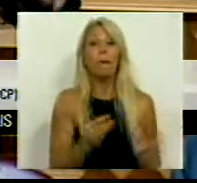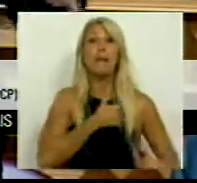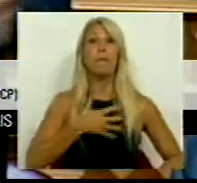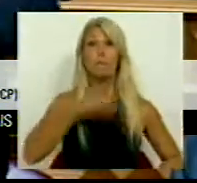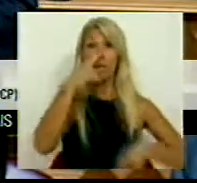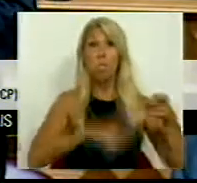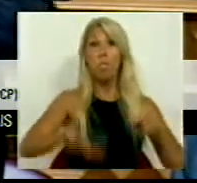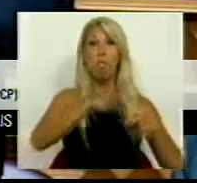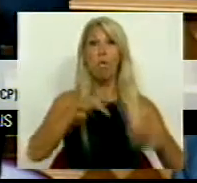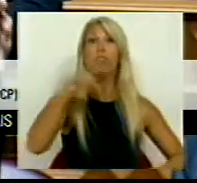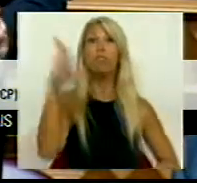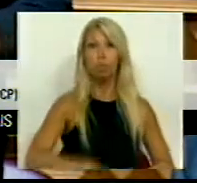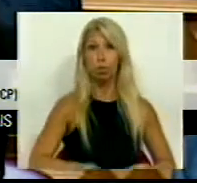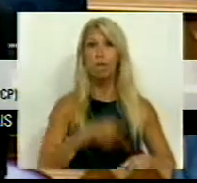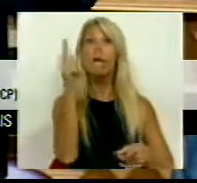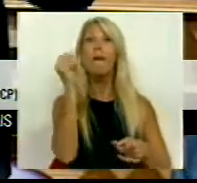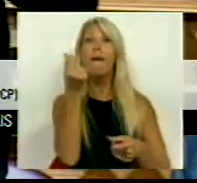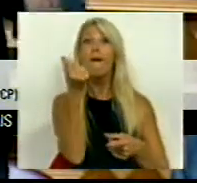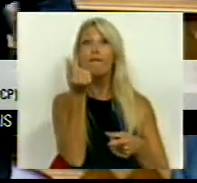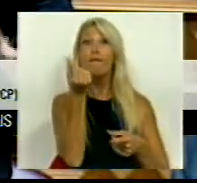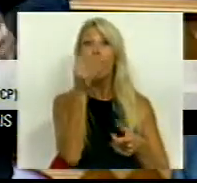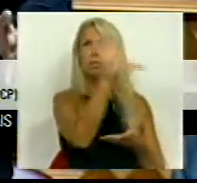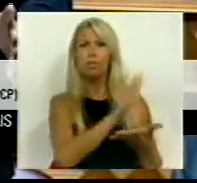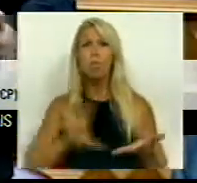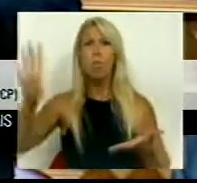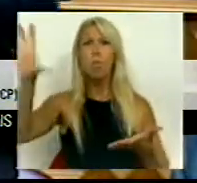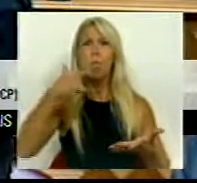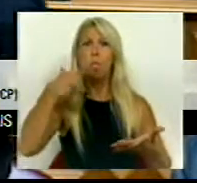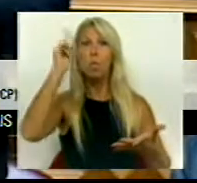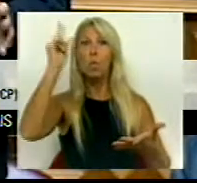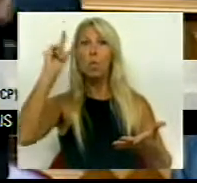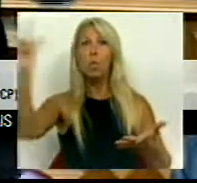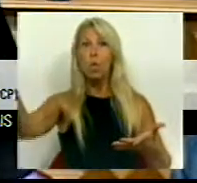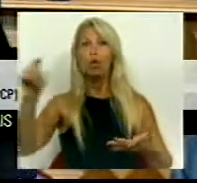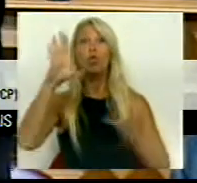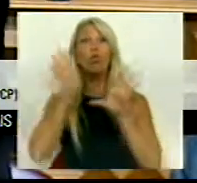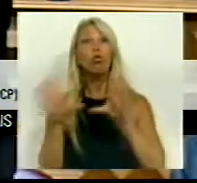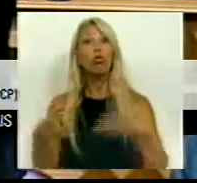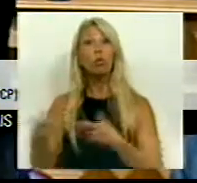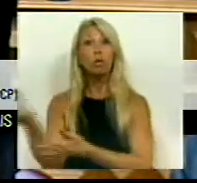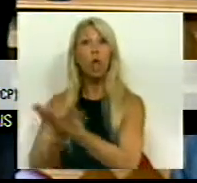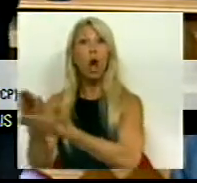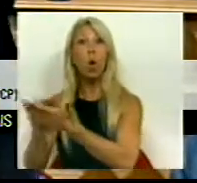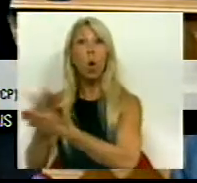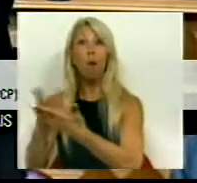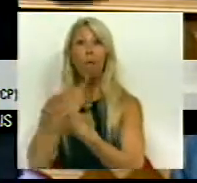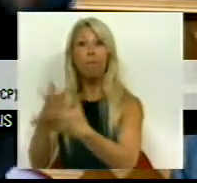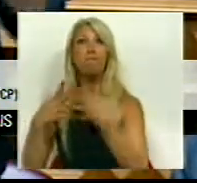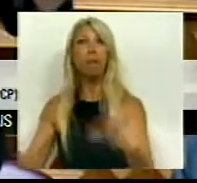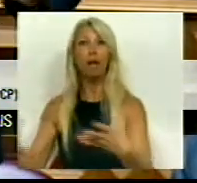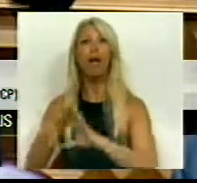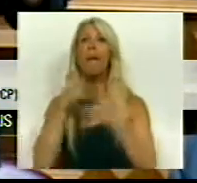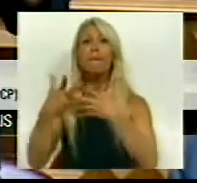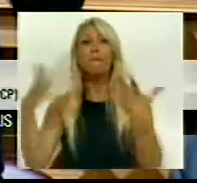e a canalizar verbas de um volume cada vez maior para os grandes grupos económicos e para os tais megabancos que o Sr.